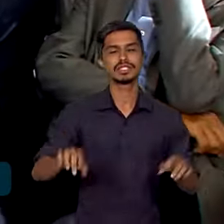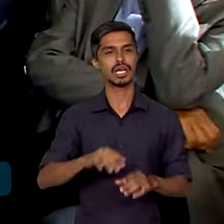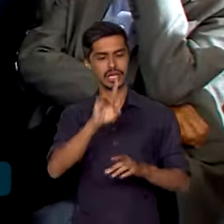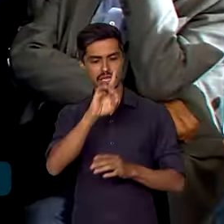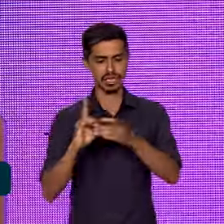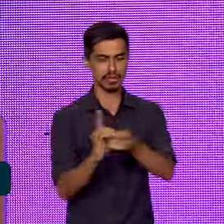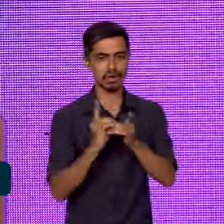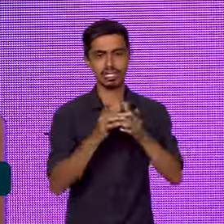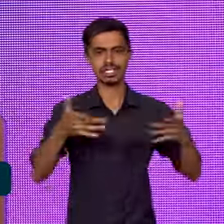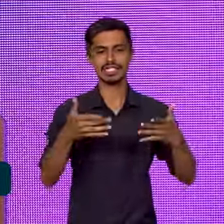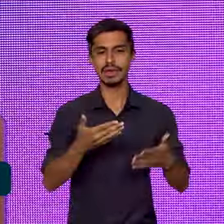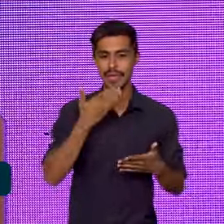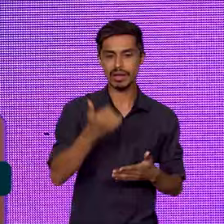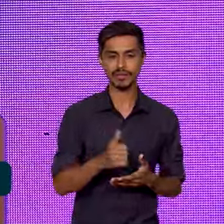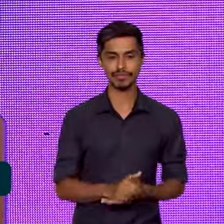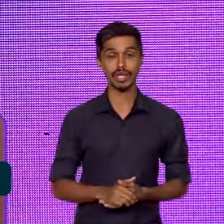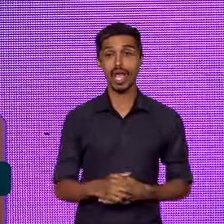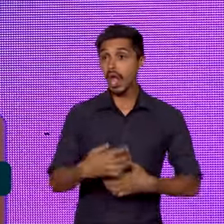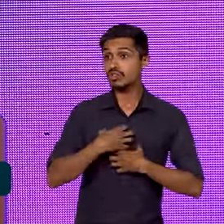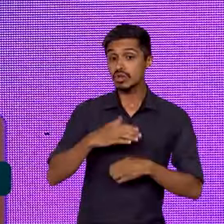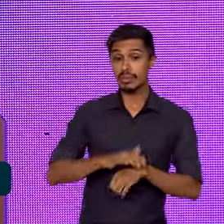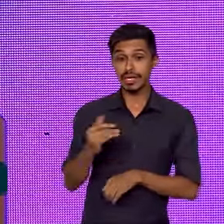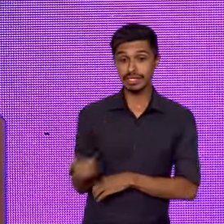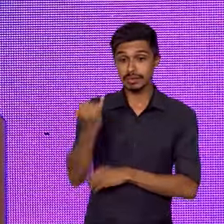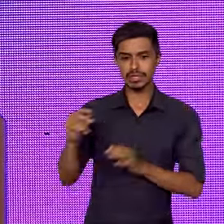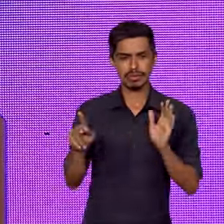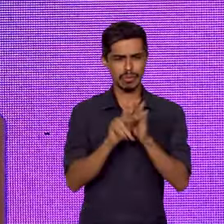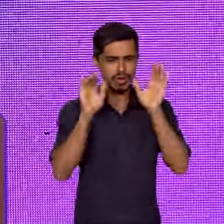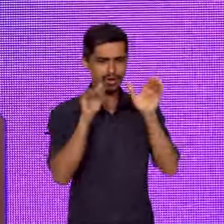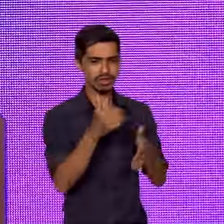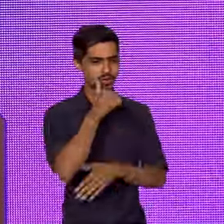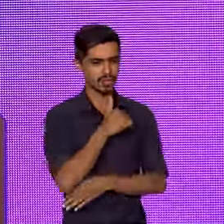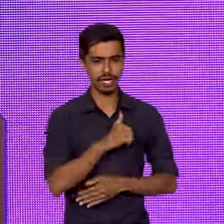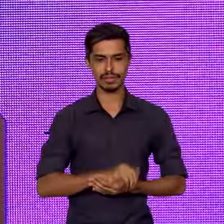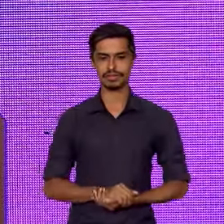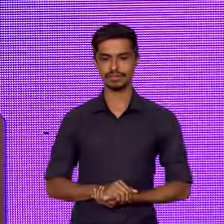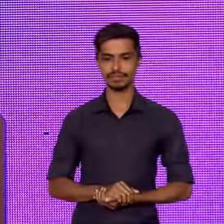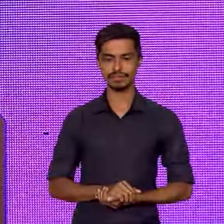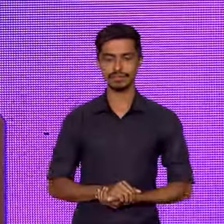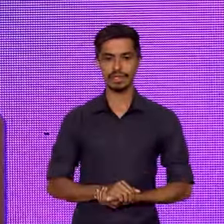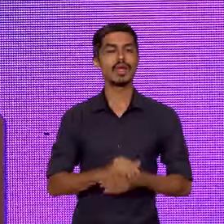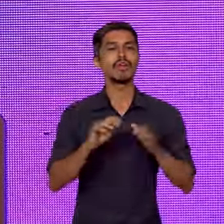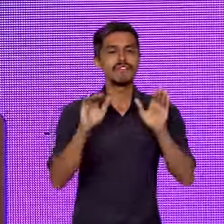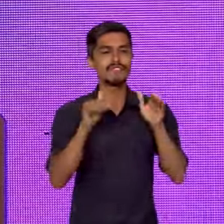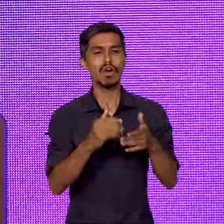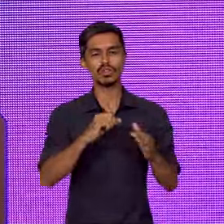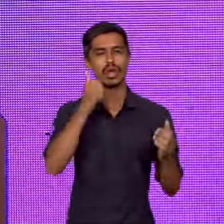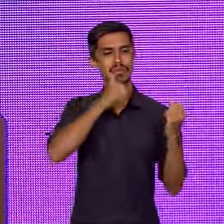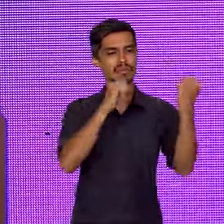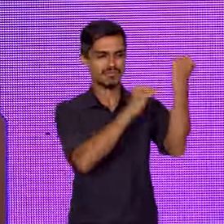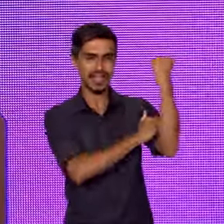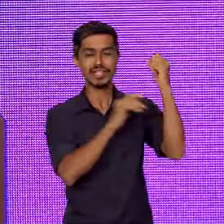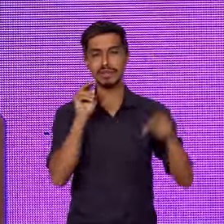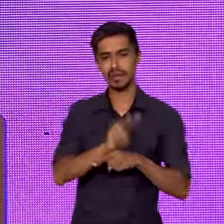democracia. Talvez a causa mais importante para as mulheres, para o feminismo, inclusive, é a